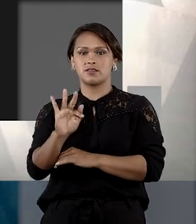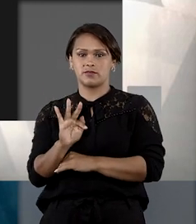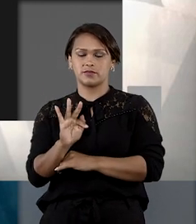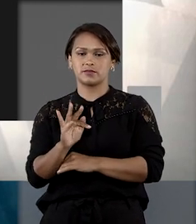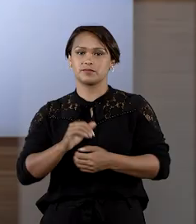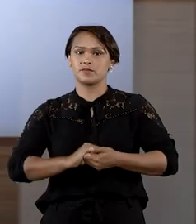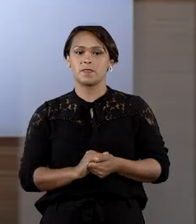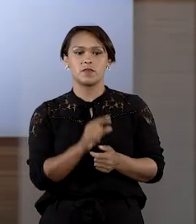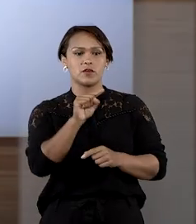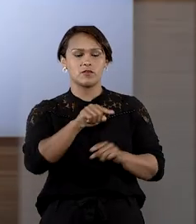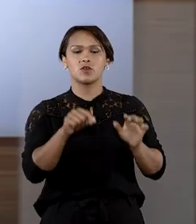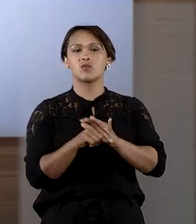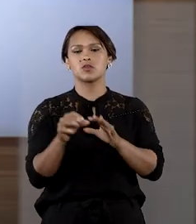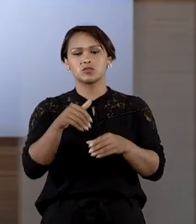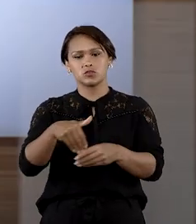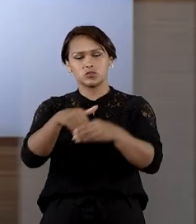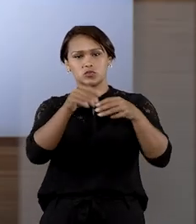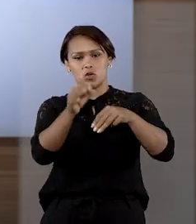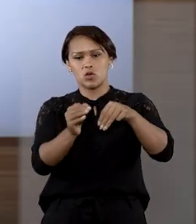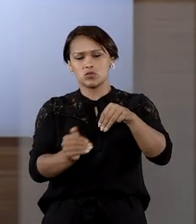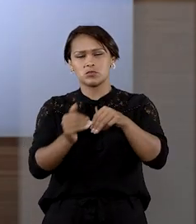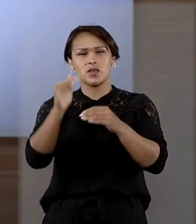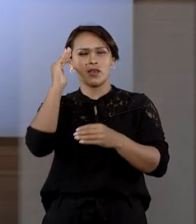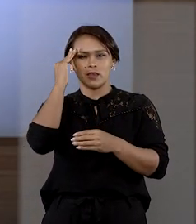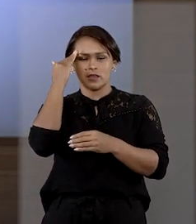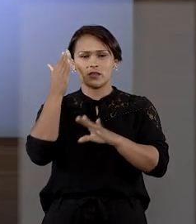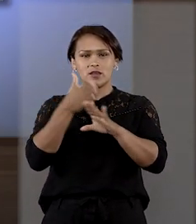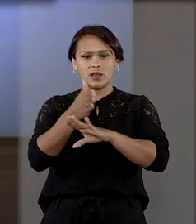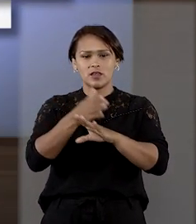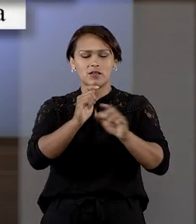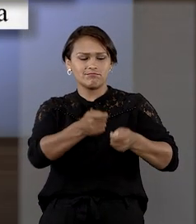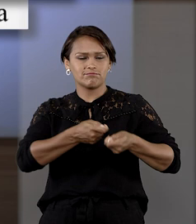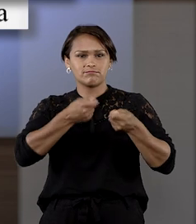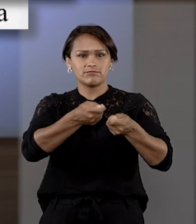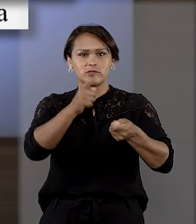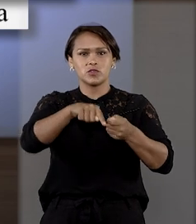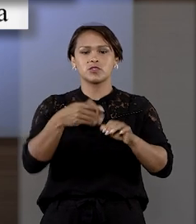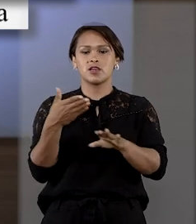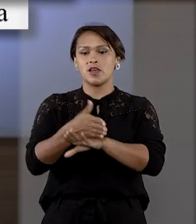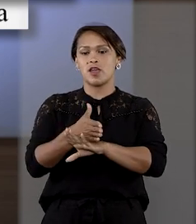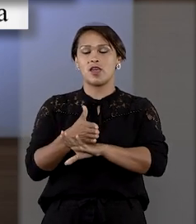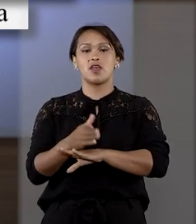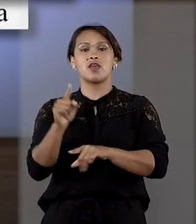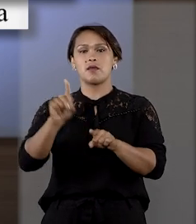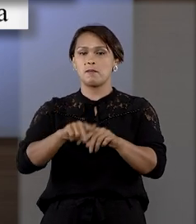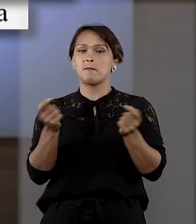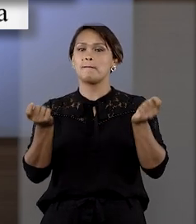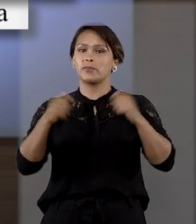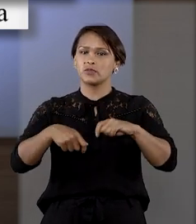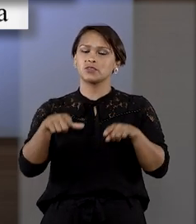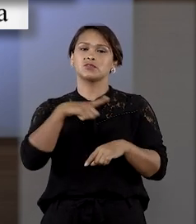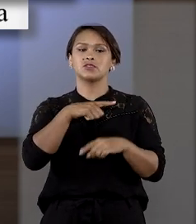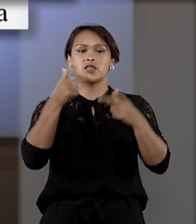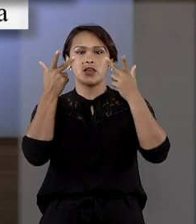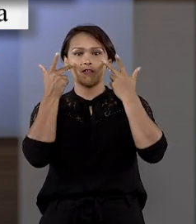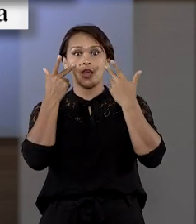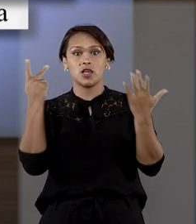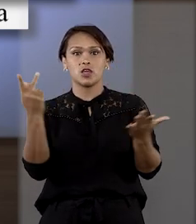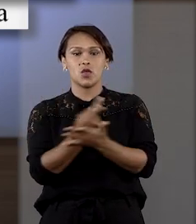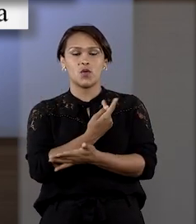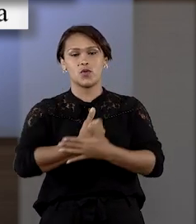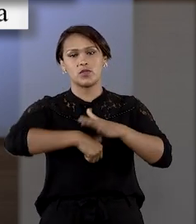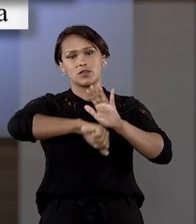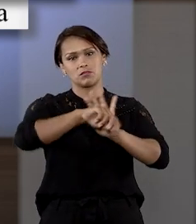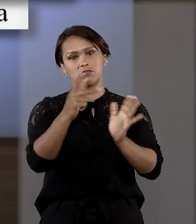Tribunal Federal. Foi quando os ministros da turma entenderam que a entrada forçada em domicílio é aceitável na hipótese de flagrante,